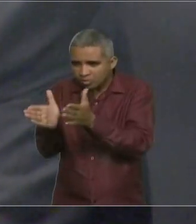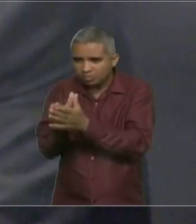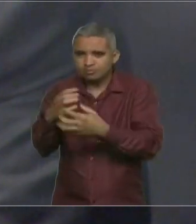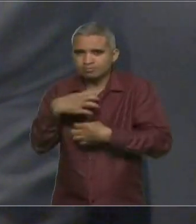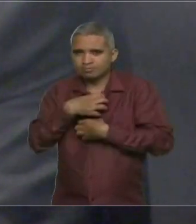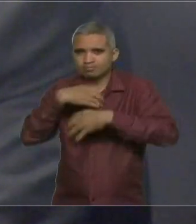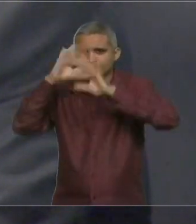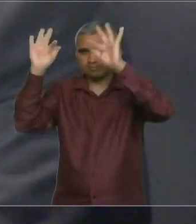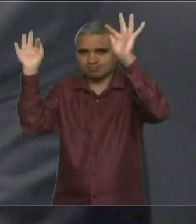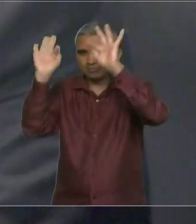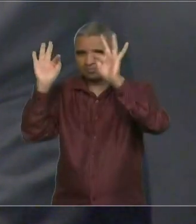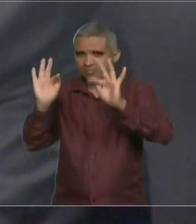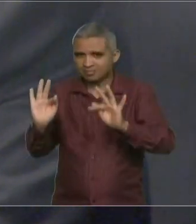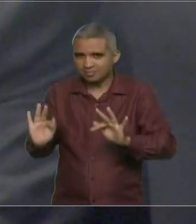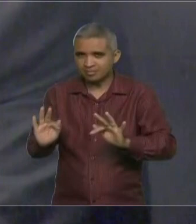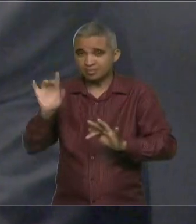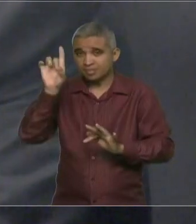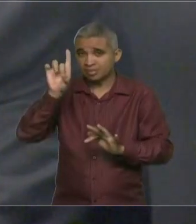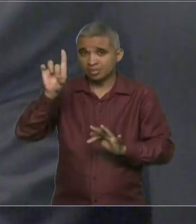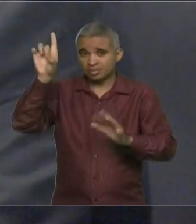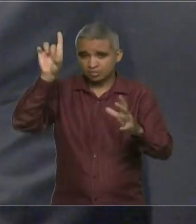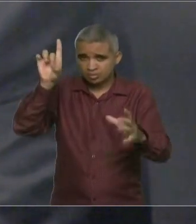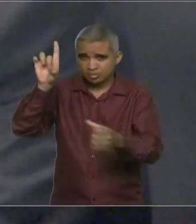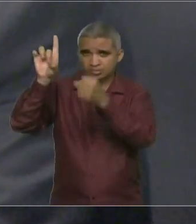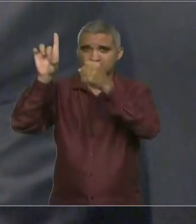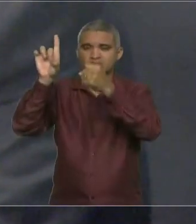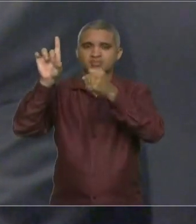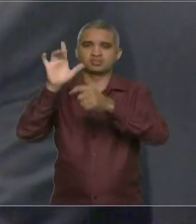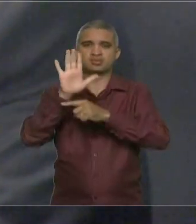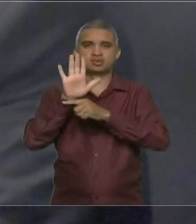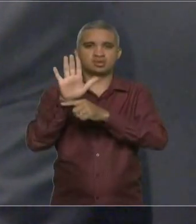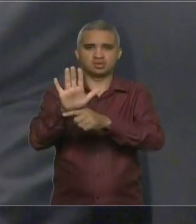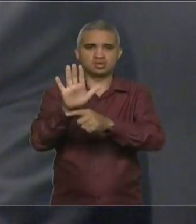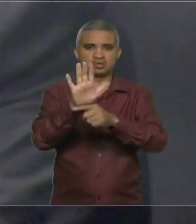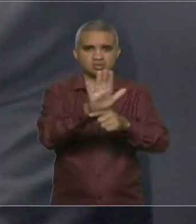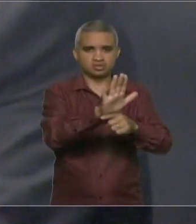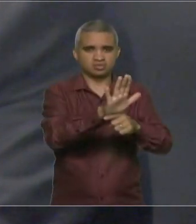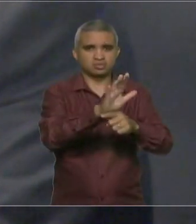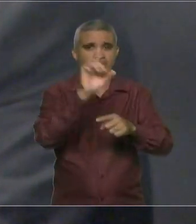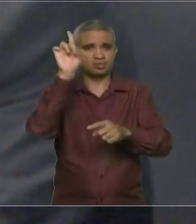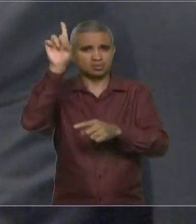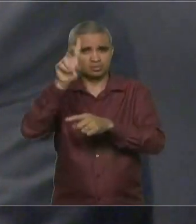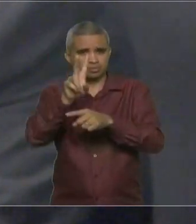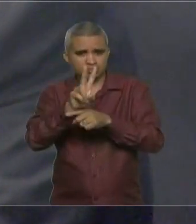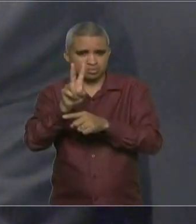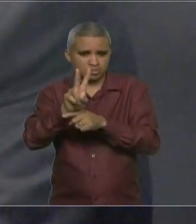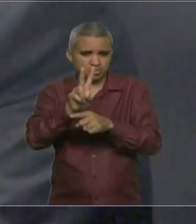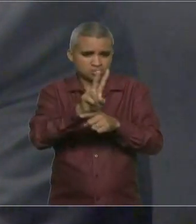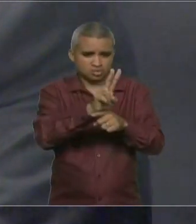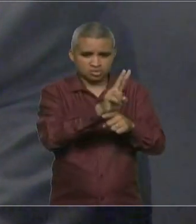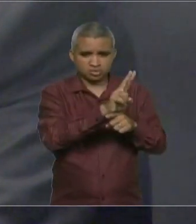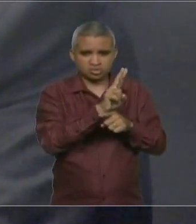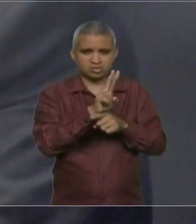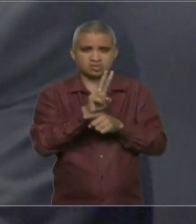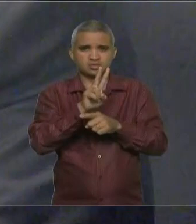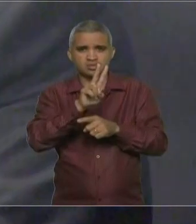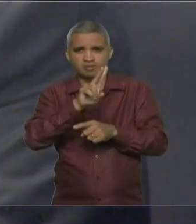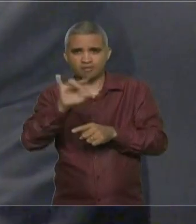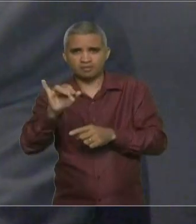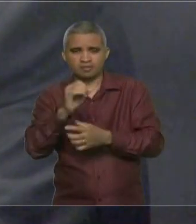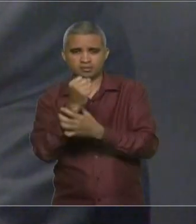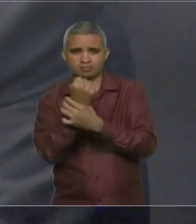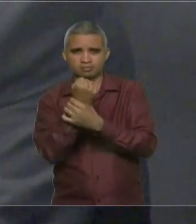em tempos de adversidade. O Senhor o protegerá e protegerá a sua vida.